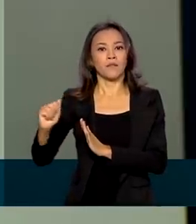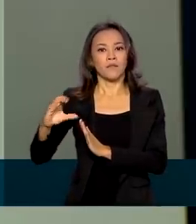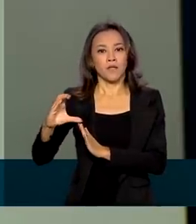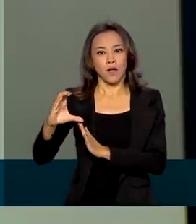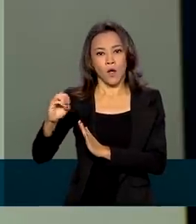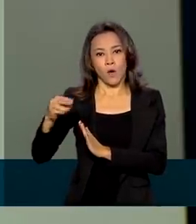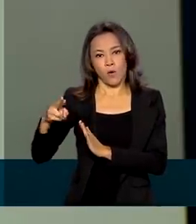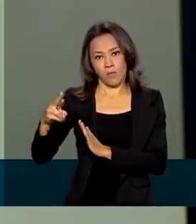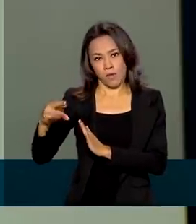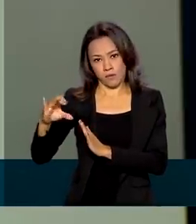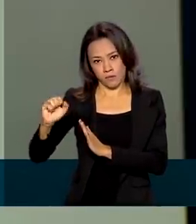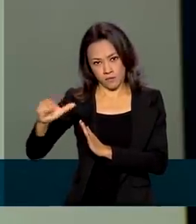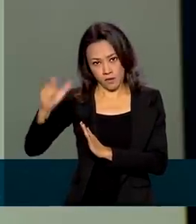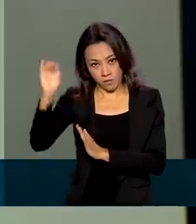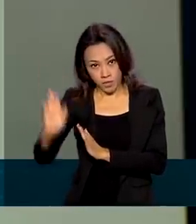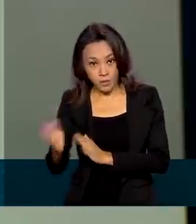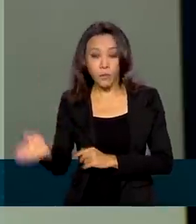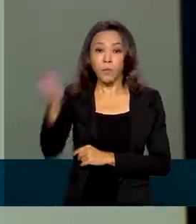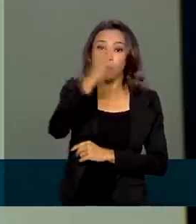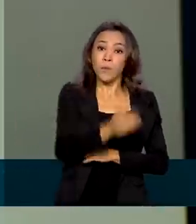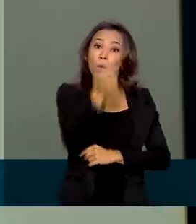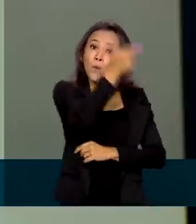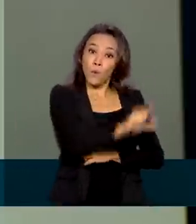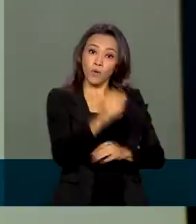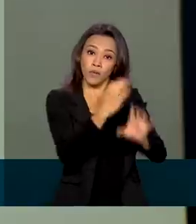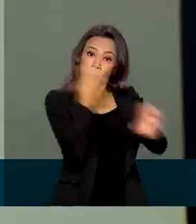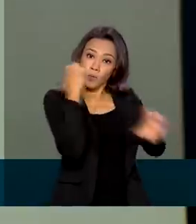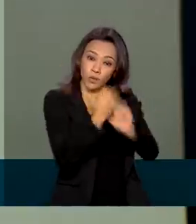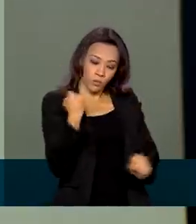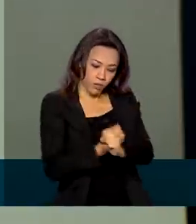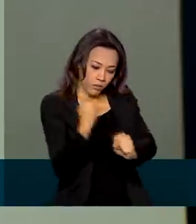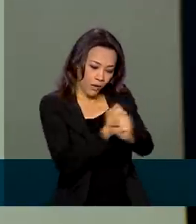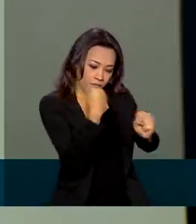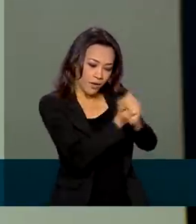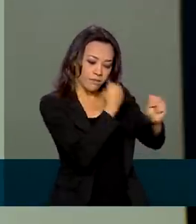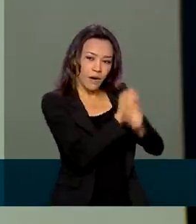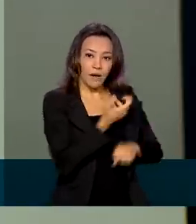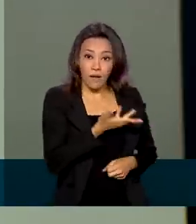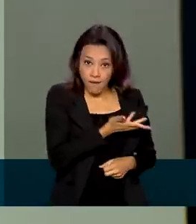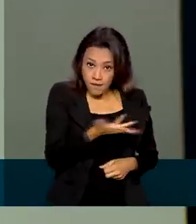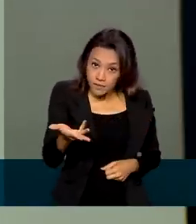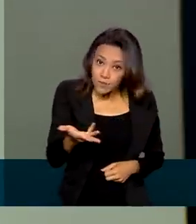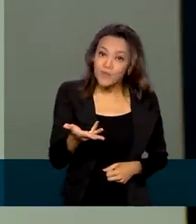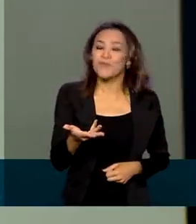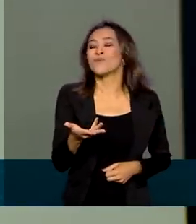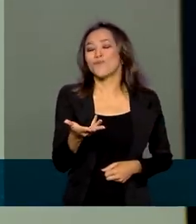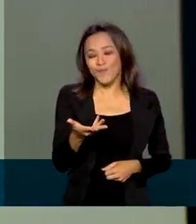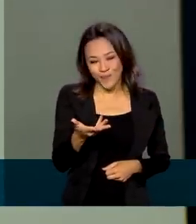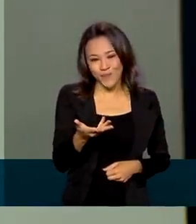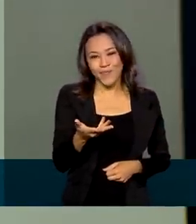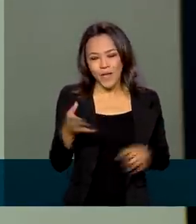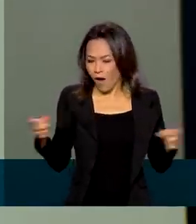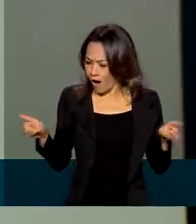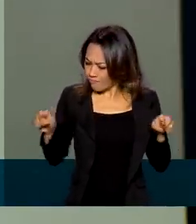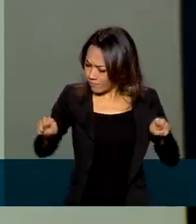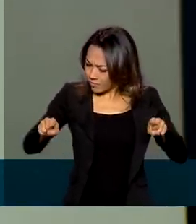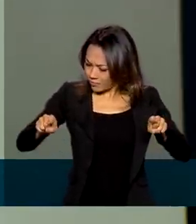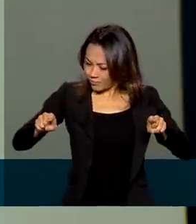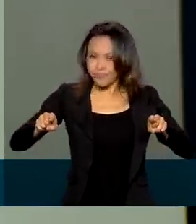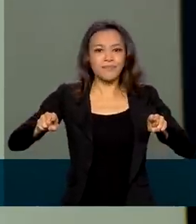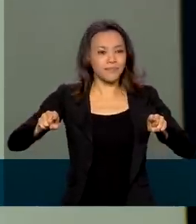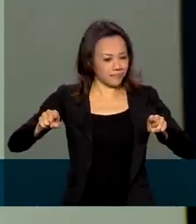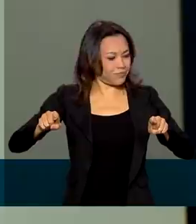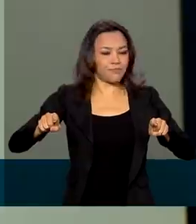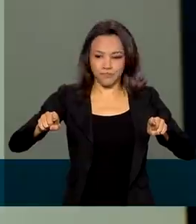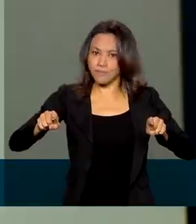um outro ponto que nós não podemos deixar de mencionar é o setor de construção civil, que anda conjuntamente, anda ao lado do setor de